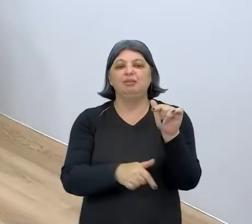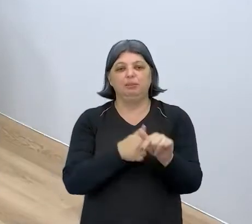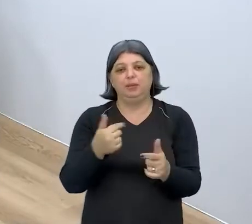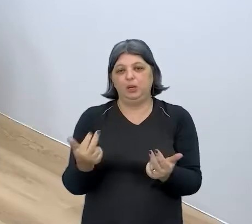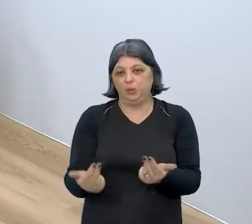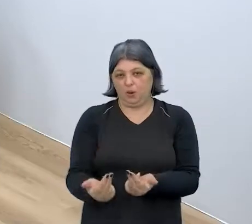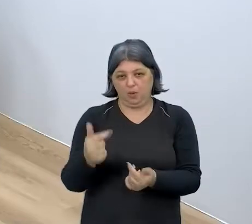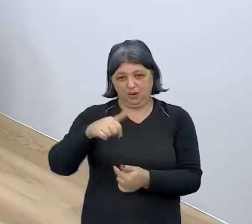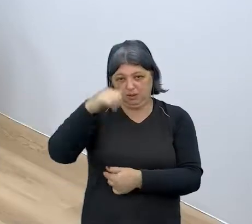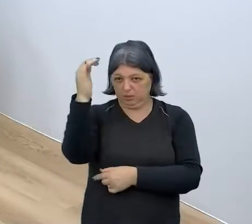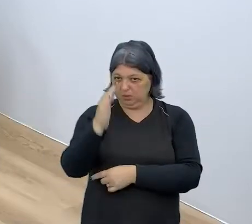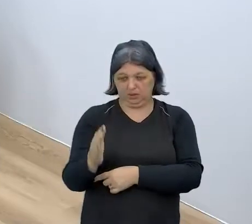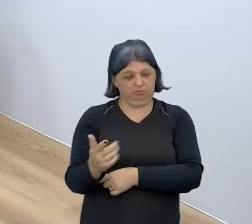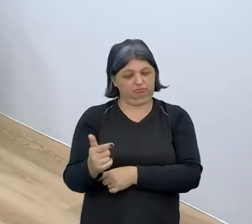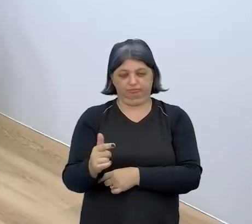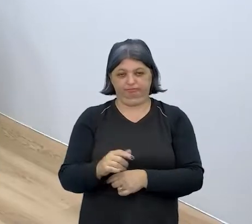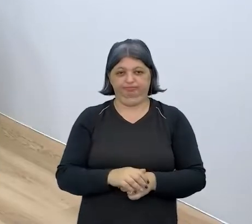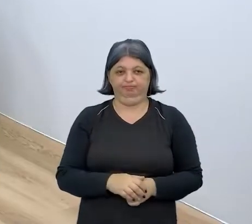com esse no Brasil. Não.